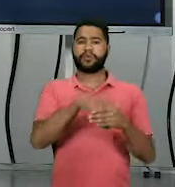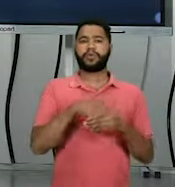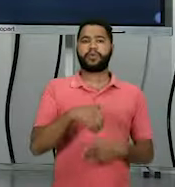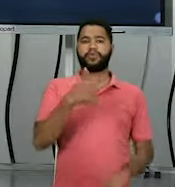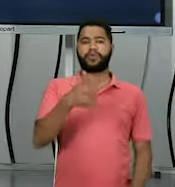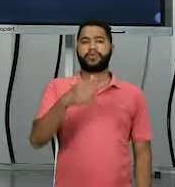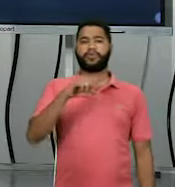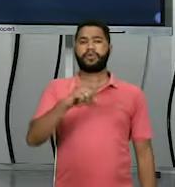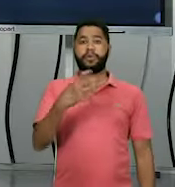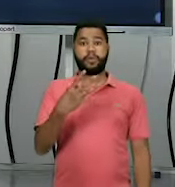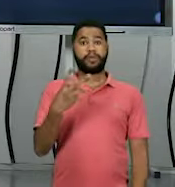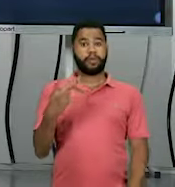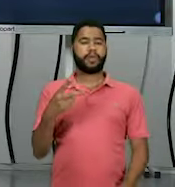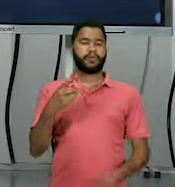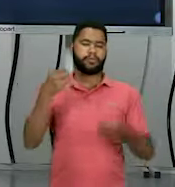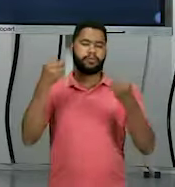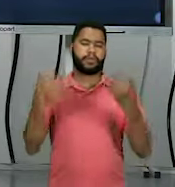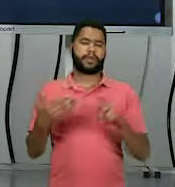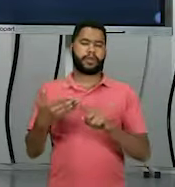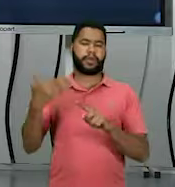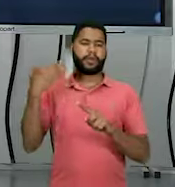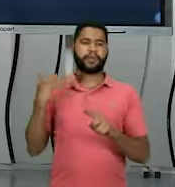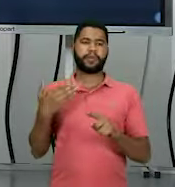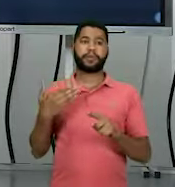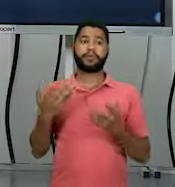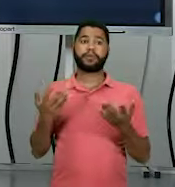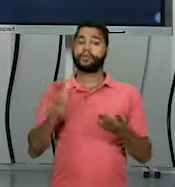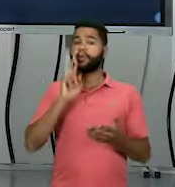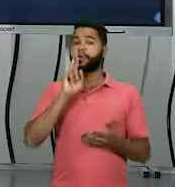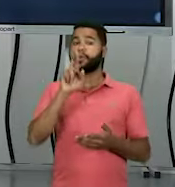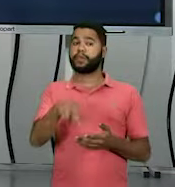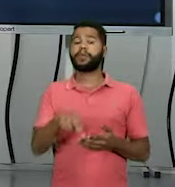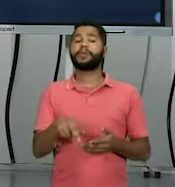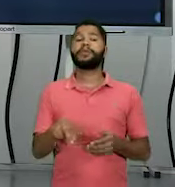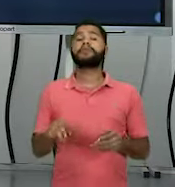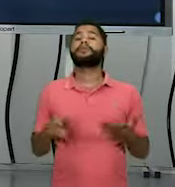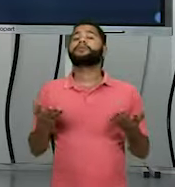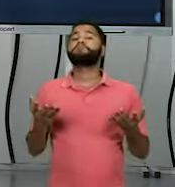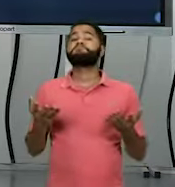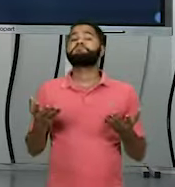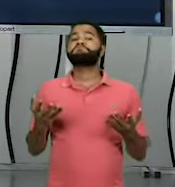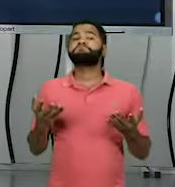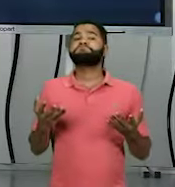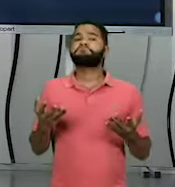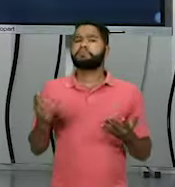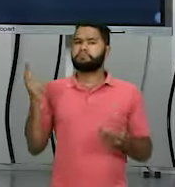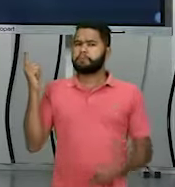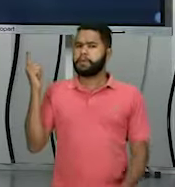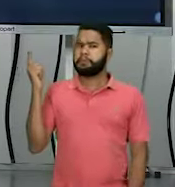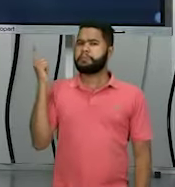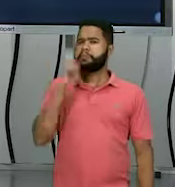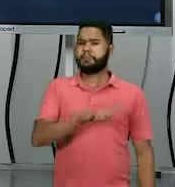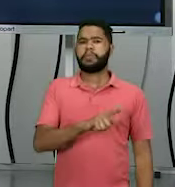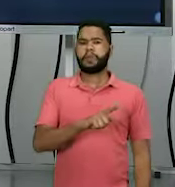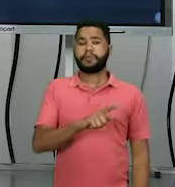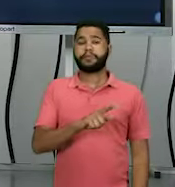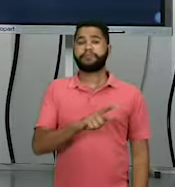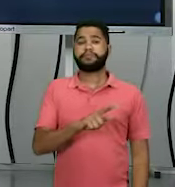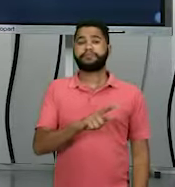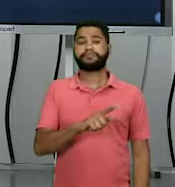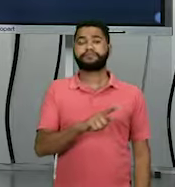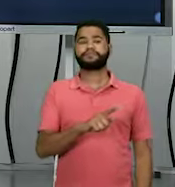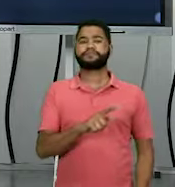que é o que acabamos de falar. Então, para resolver essa questão, está falando de uma conquista, né? E aí,